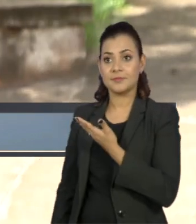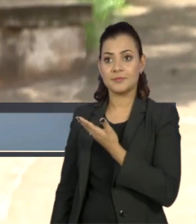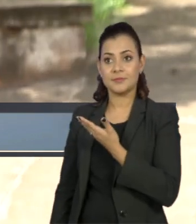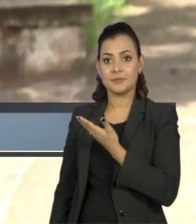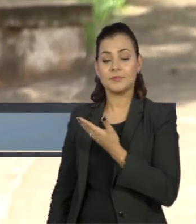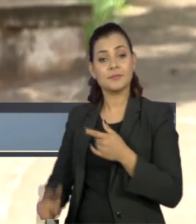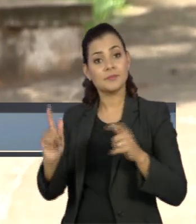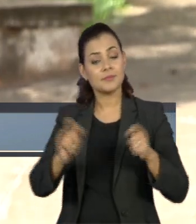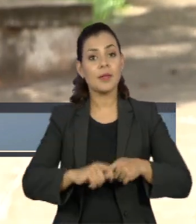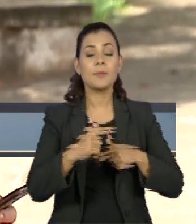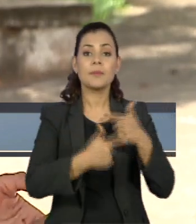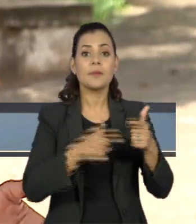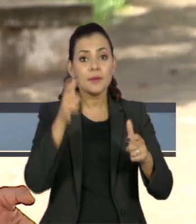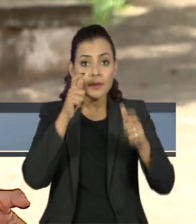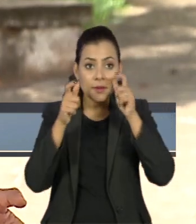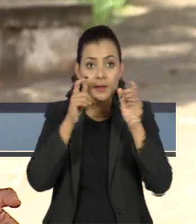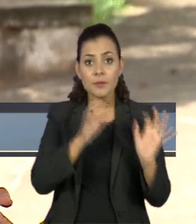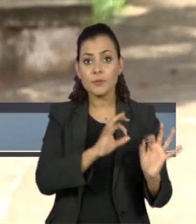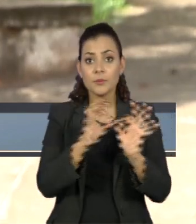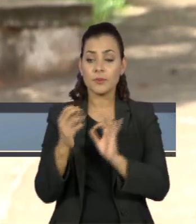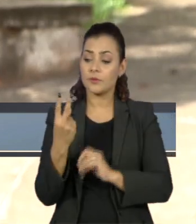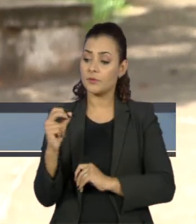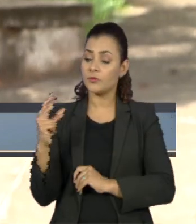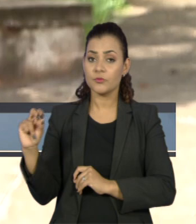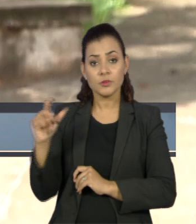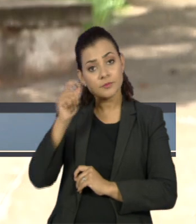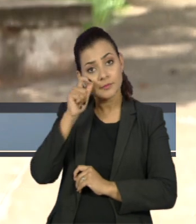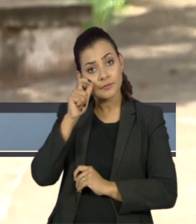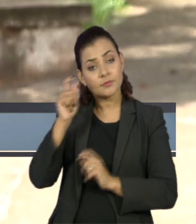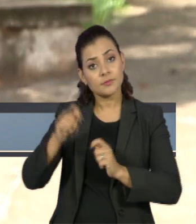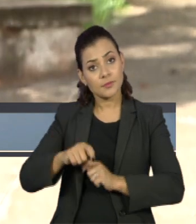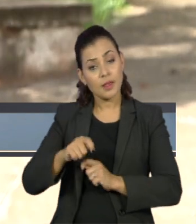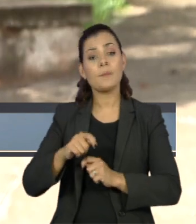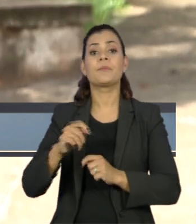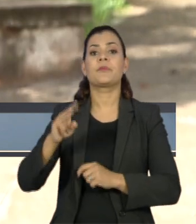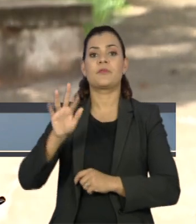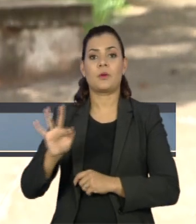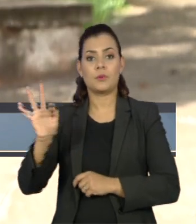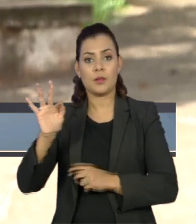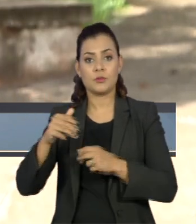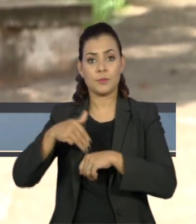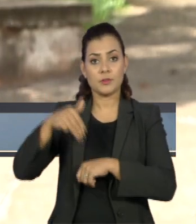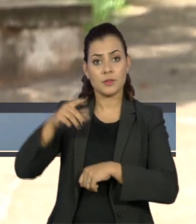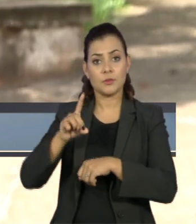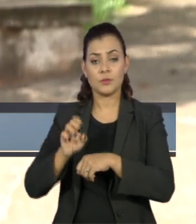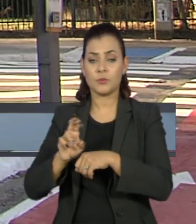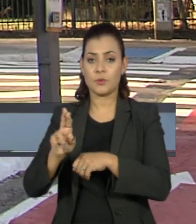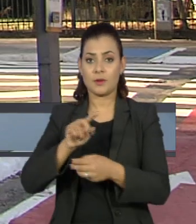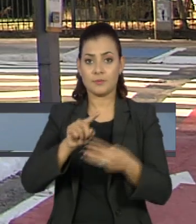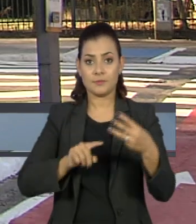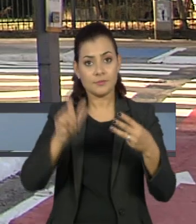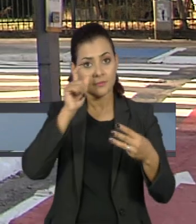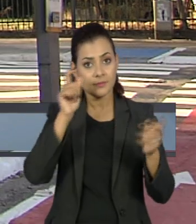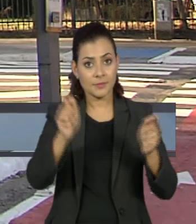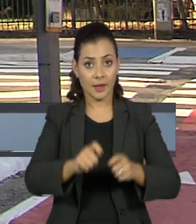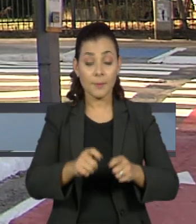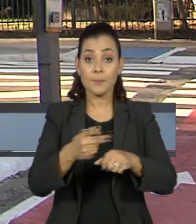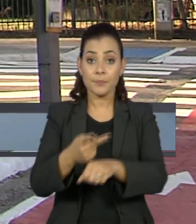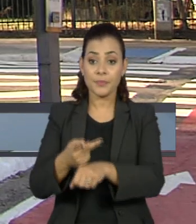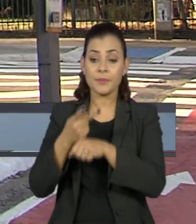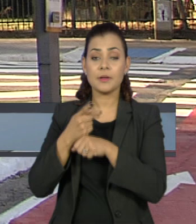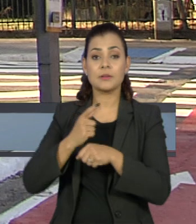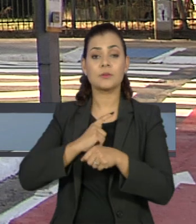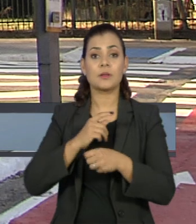trabalhos defendidos ao longo de 2020 nas modalidades graduação, mestrado e doutorado. A premiação será